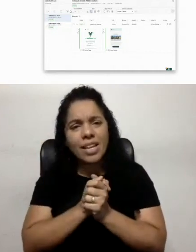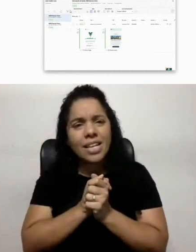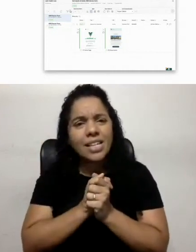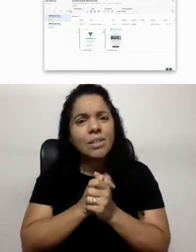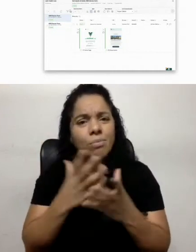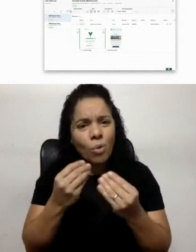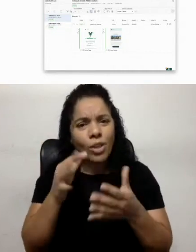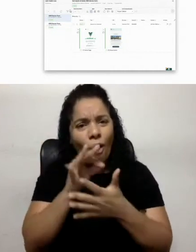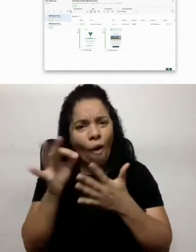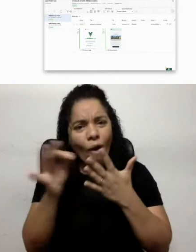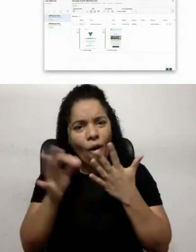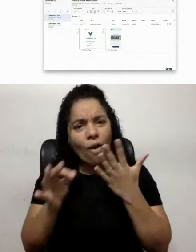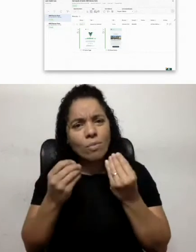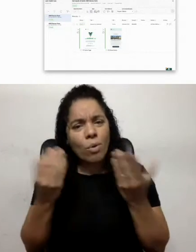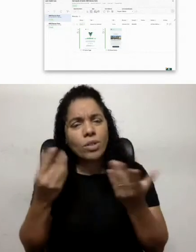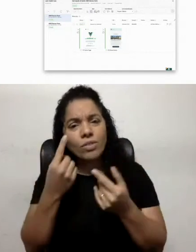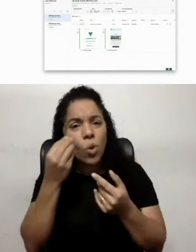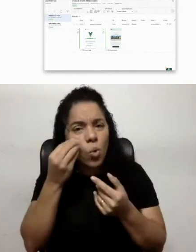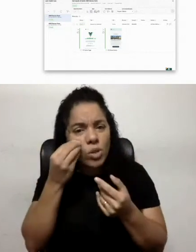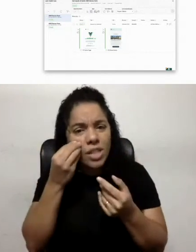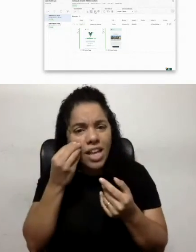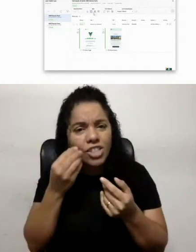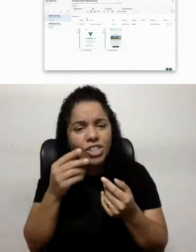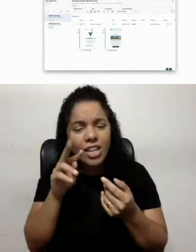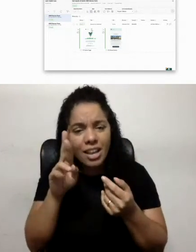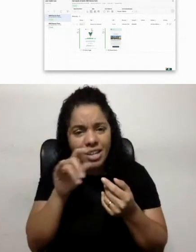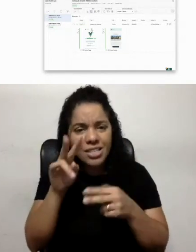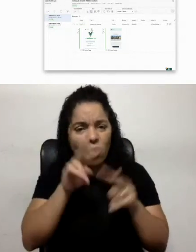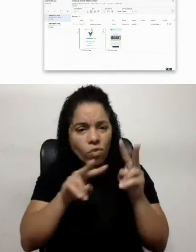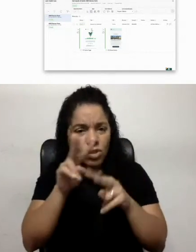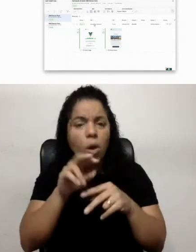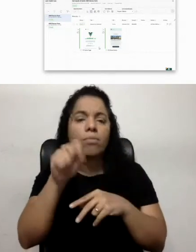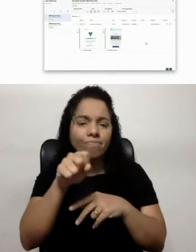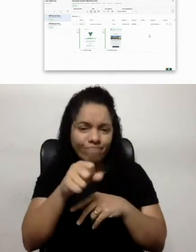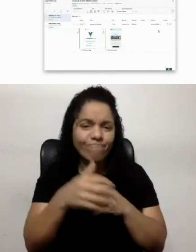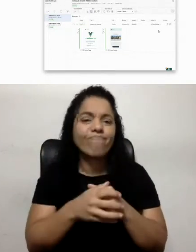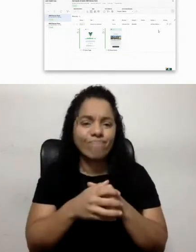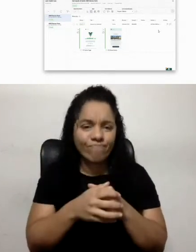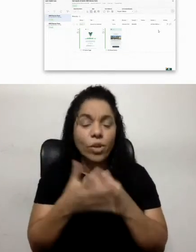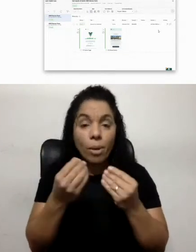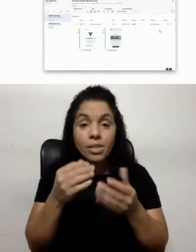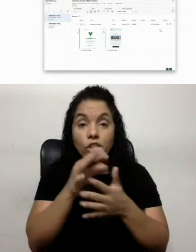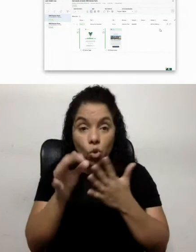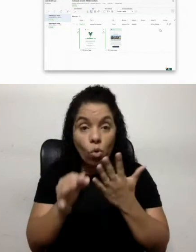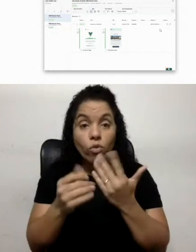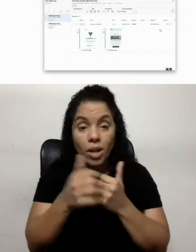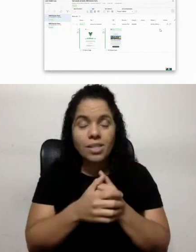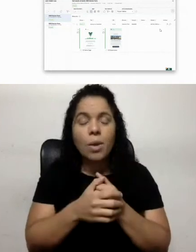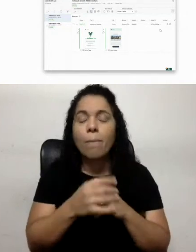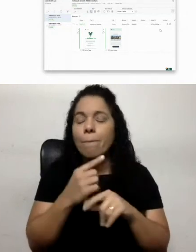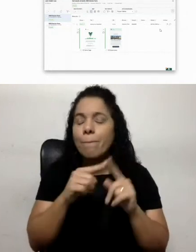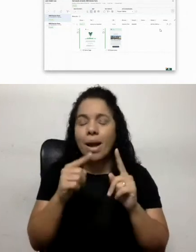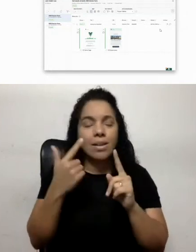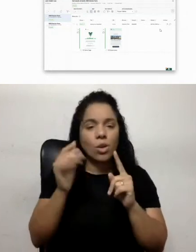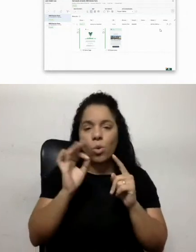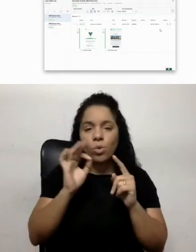configuração pra fazer um teste de regressão visual, sim, é bastante configuração, tá? Mas eu não tenho